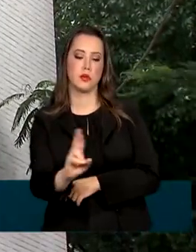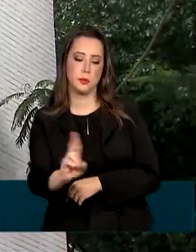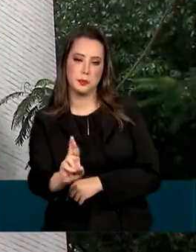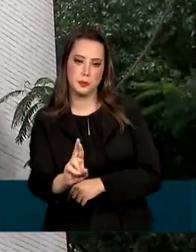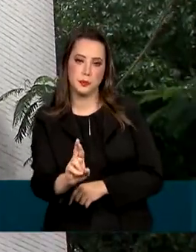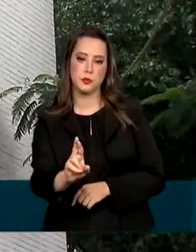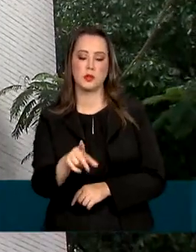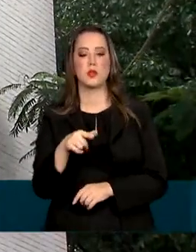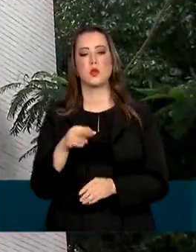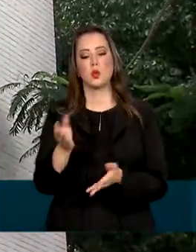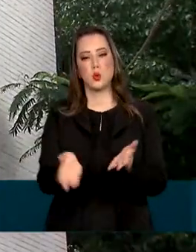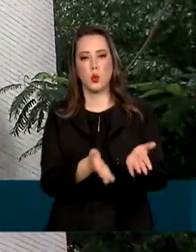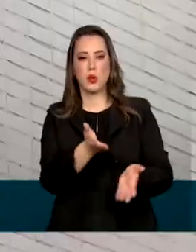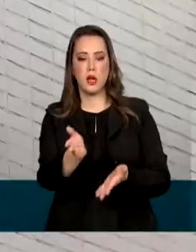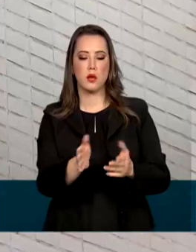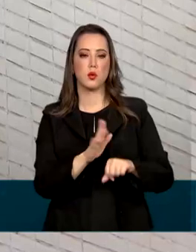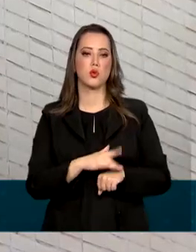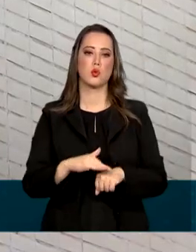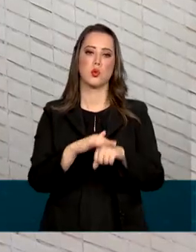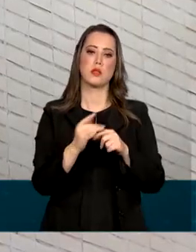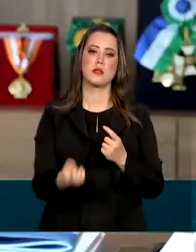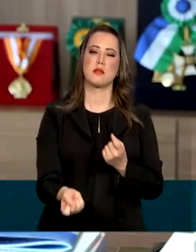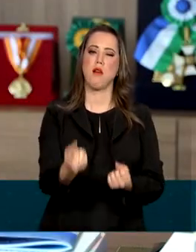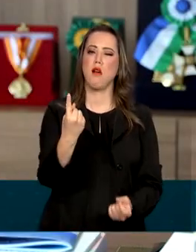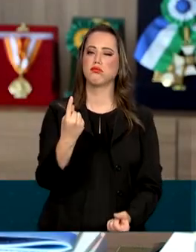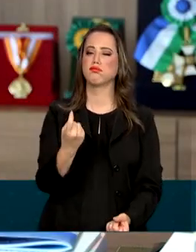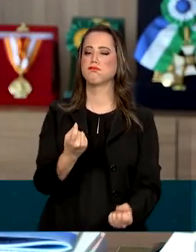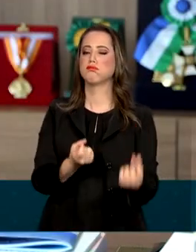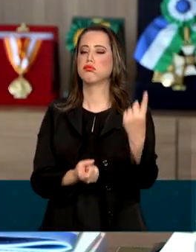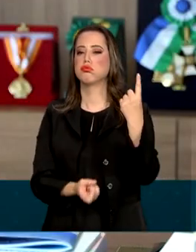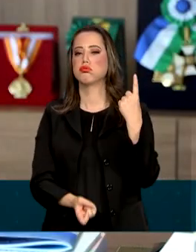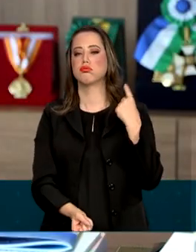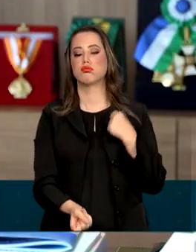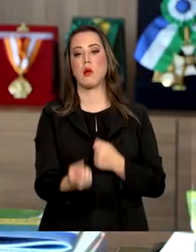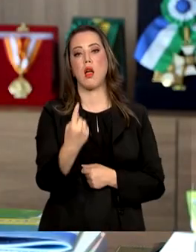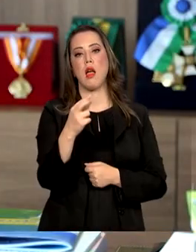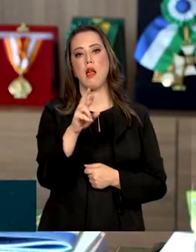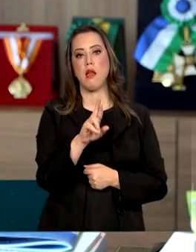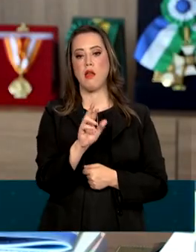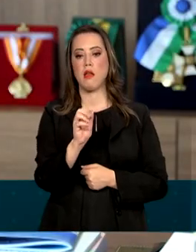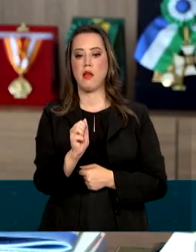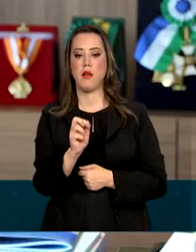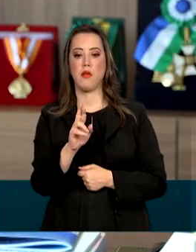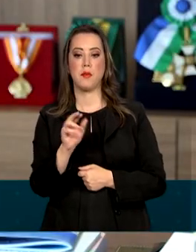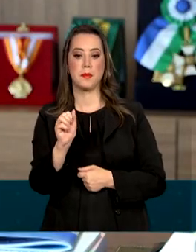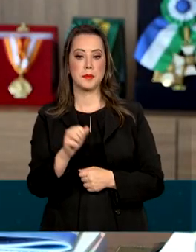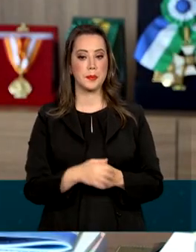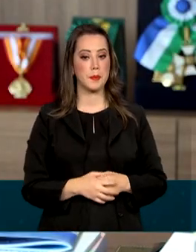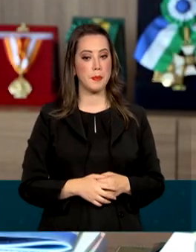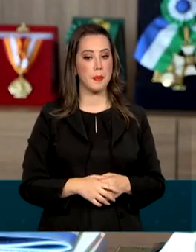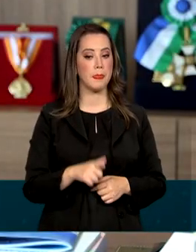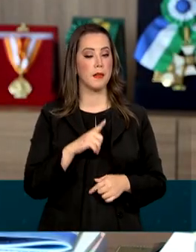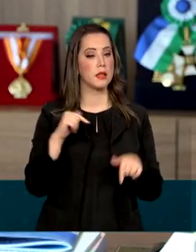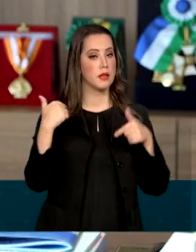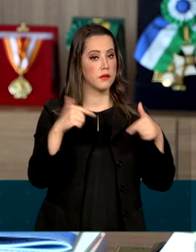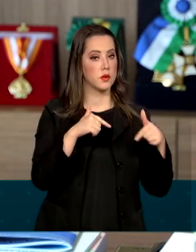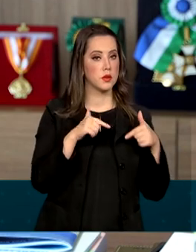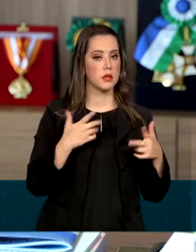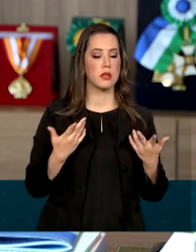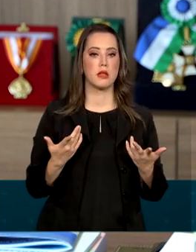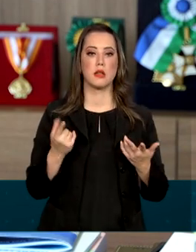de reais no tratamento de doenças raras. Iniciativas como um protocolo para